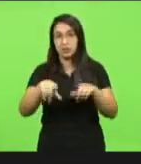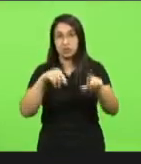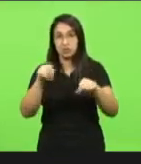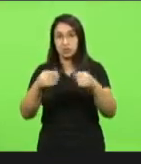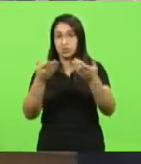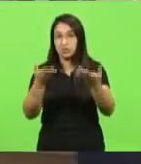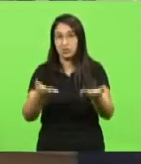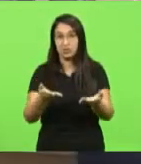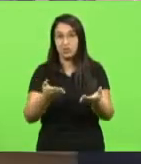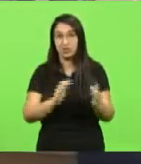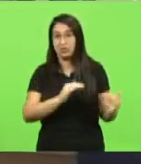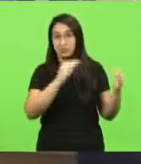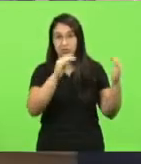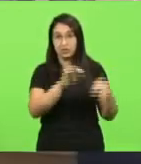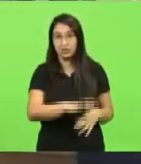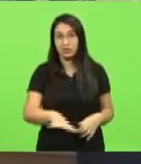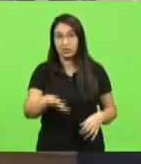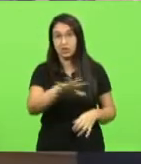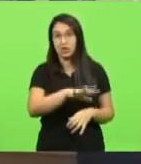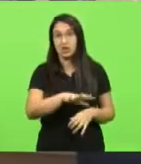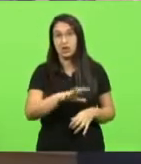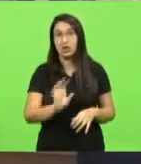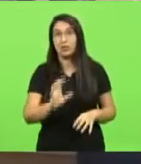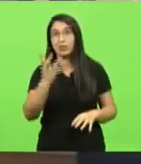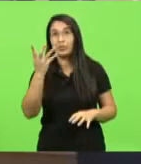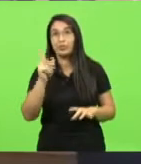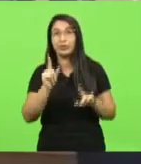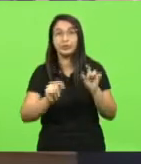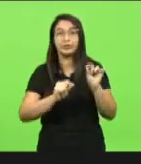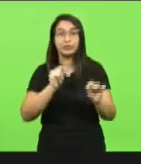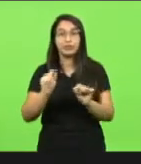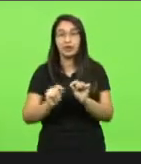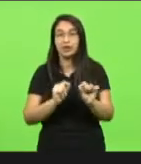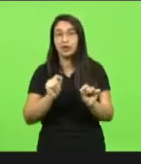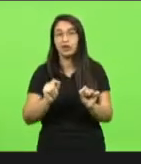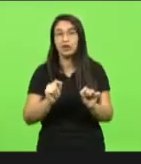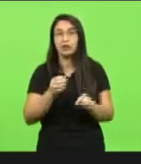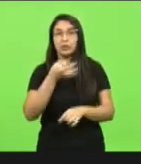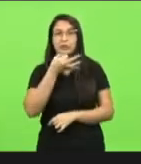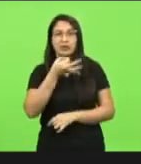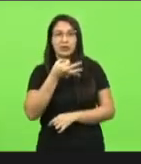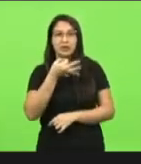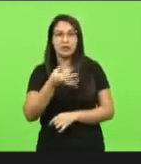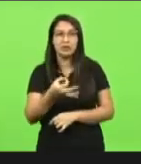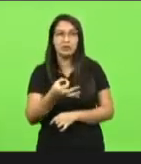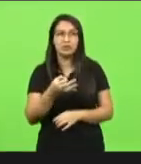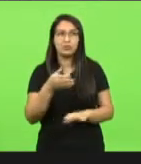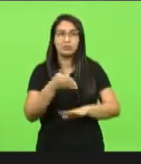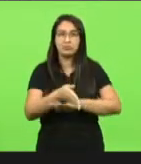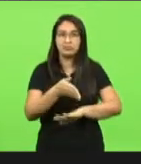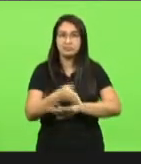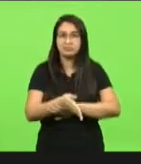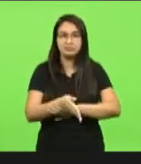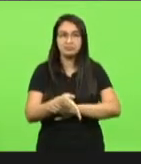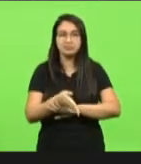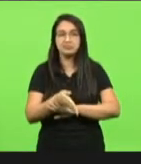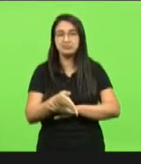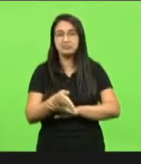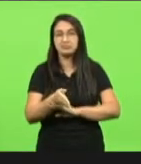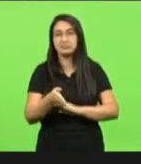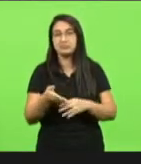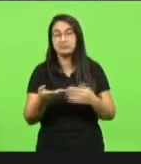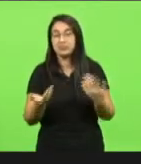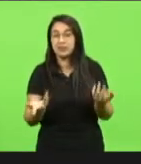-geral ou que dizem que uma coisa deve acontecer ou não tem a possibilidade de participar efetivamente. Então eu estou